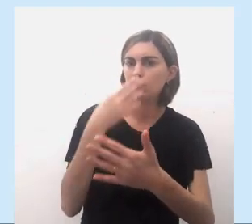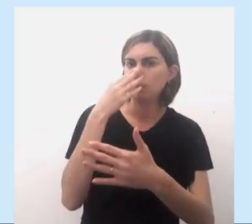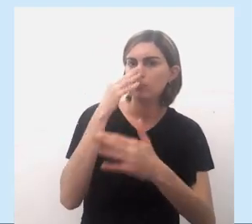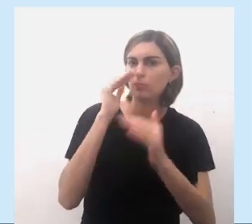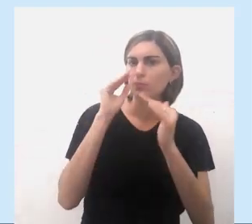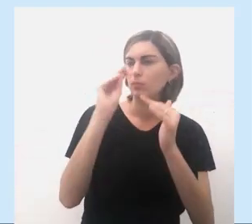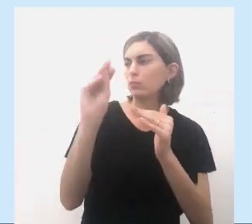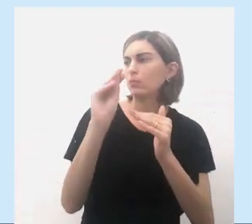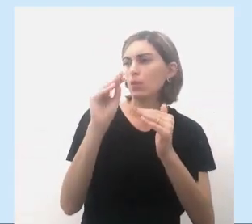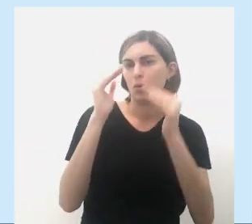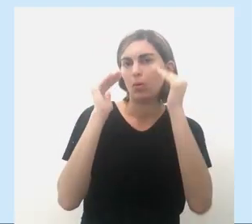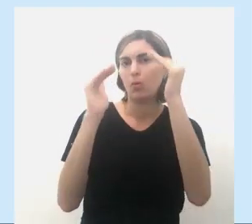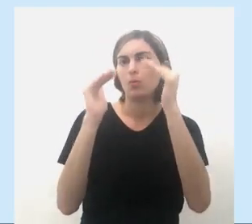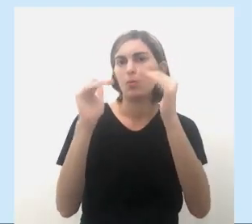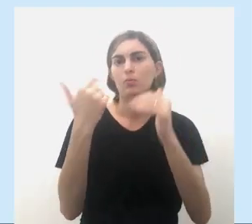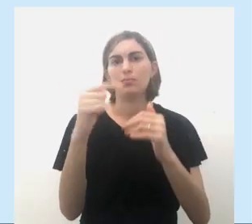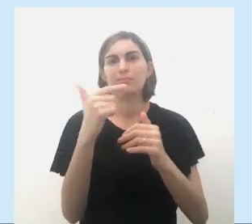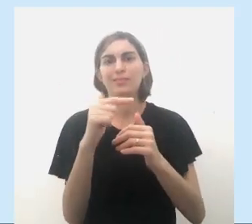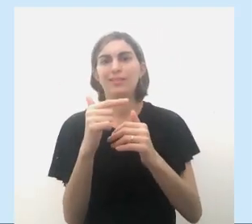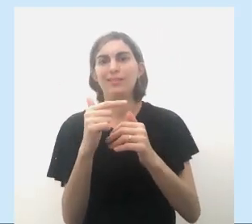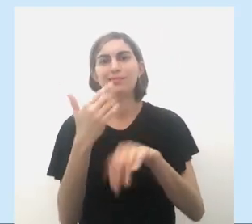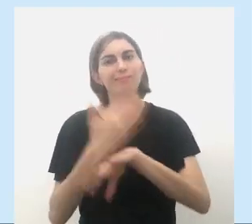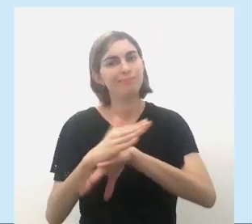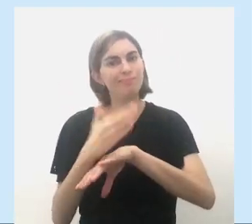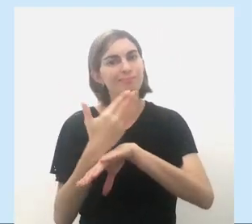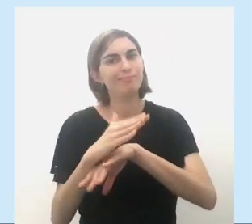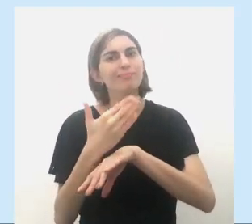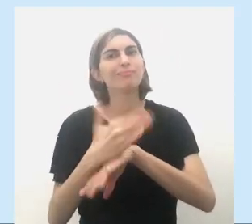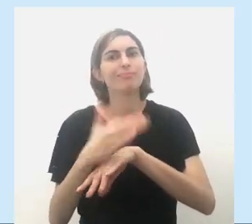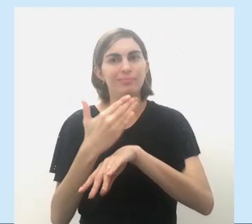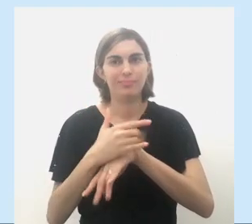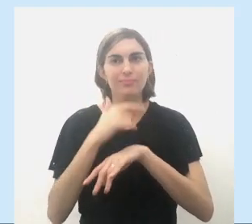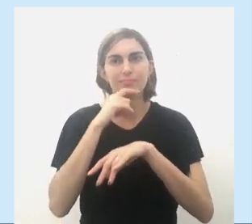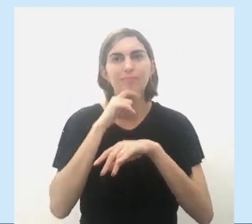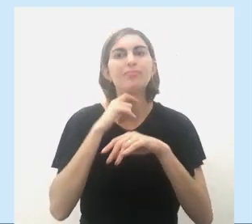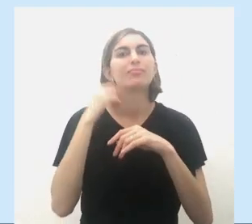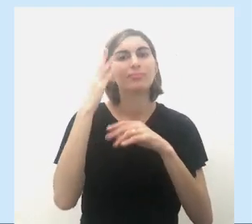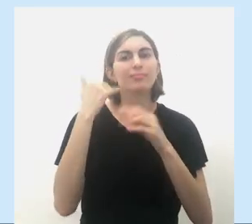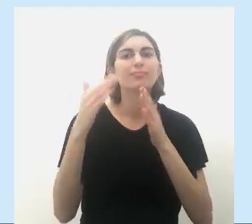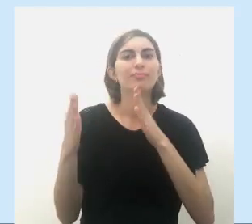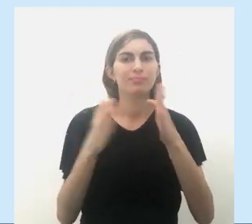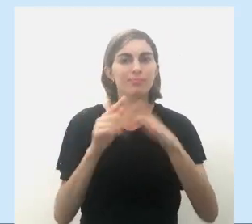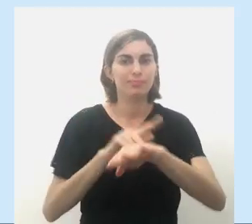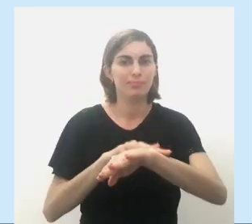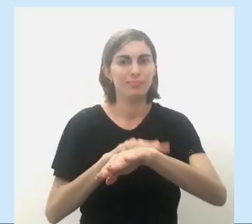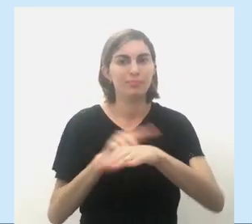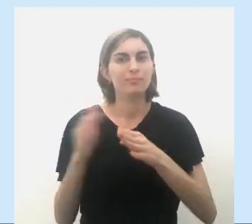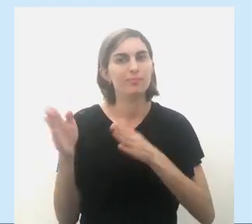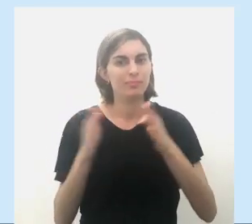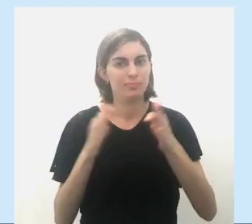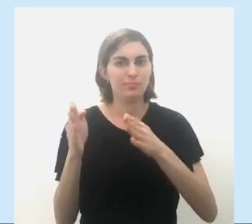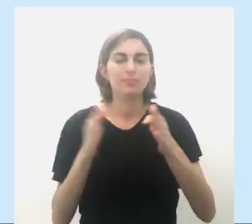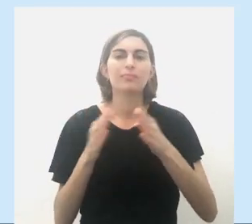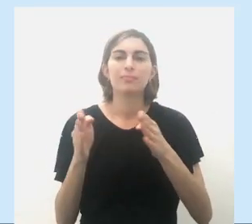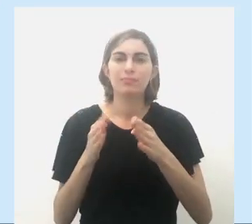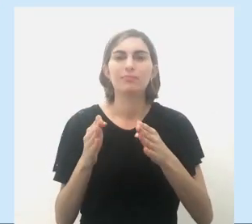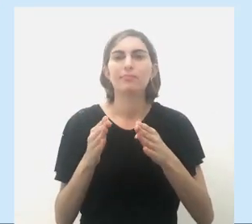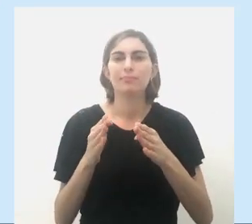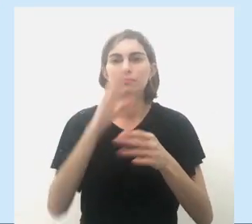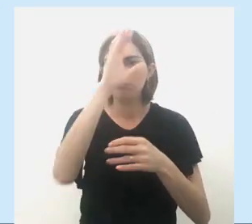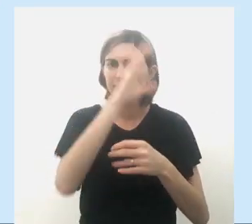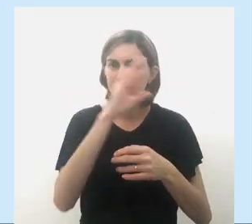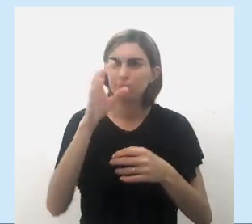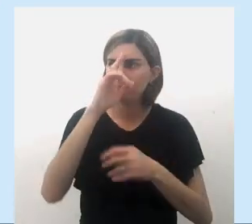que foi muito praticado em um período de inquisição